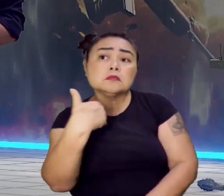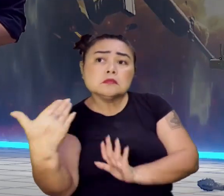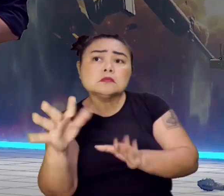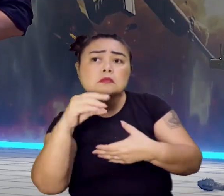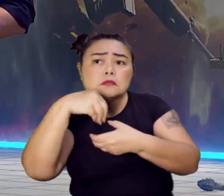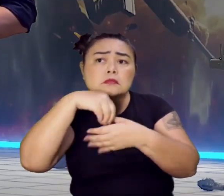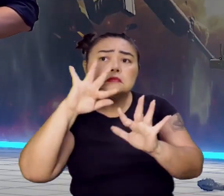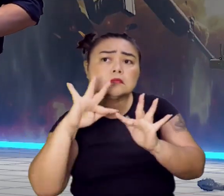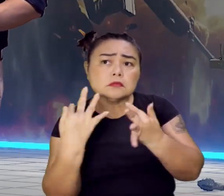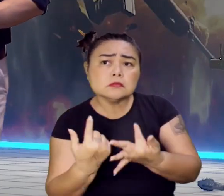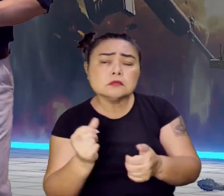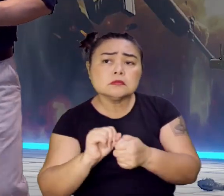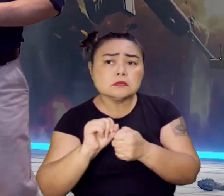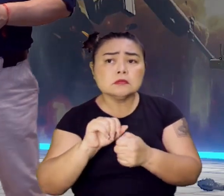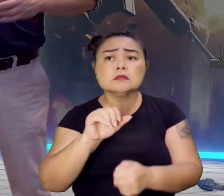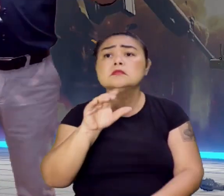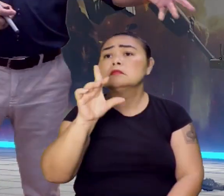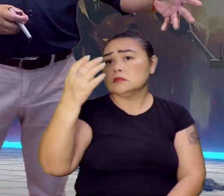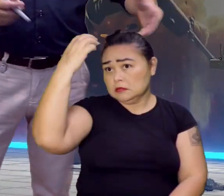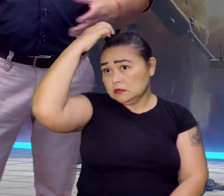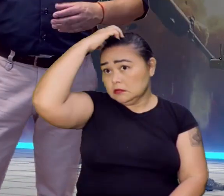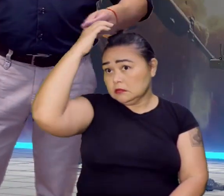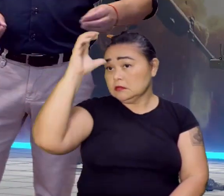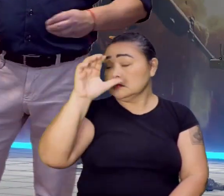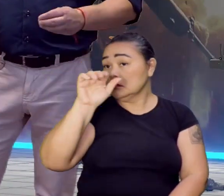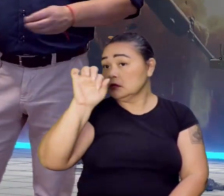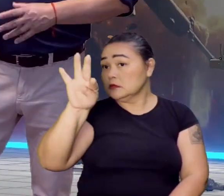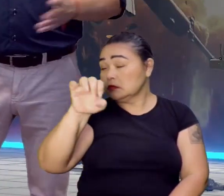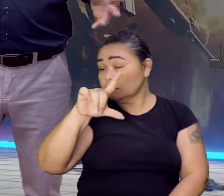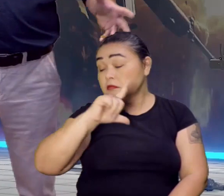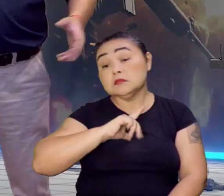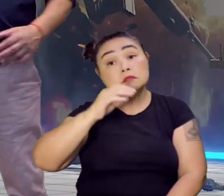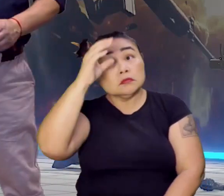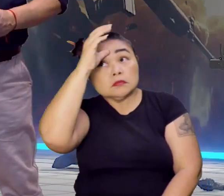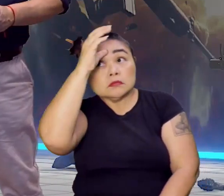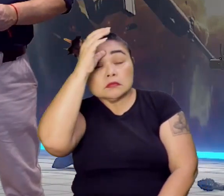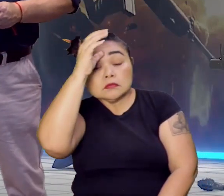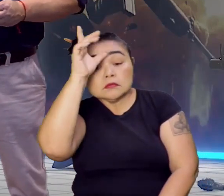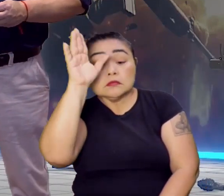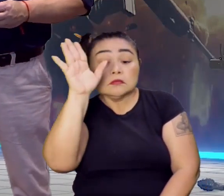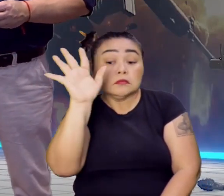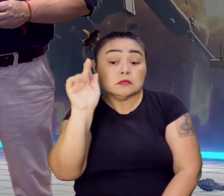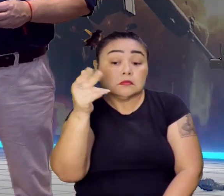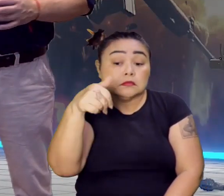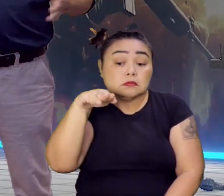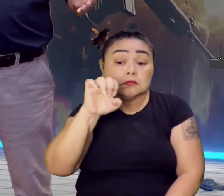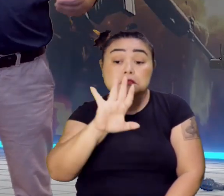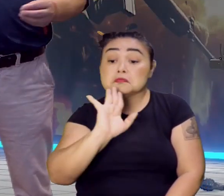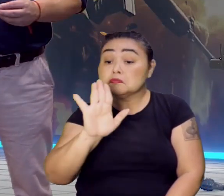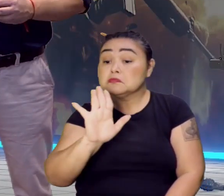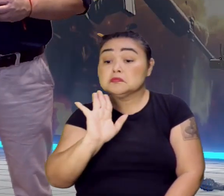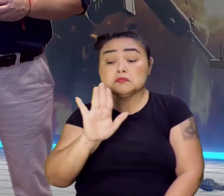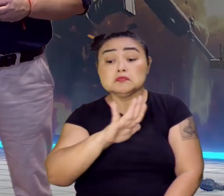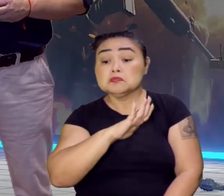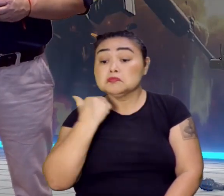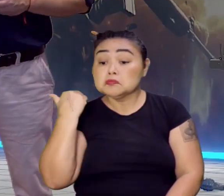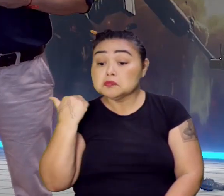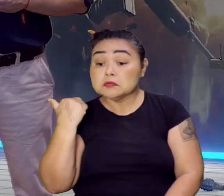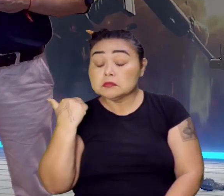parente próximo de Dom Sebastião. Dom Henrique, que era também tio dele, já não está mais no poder, já morreu.